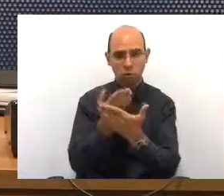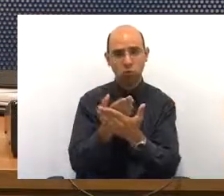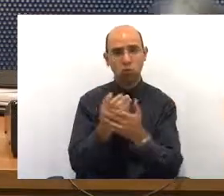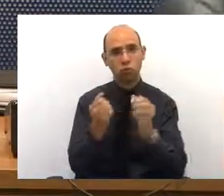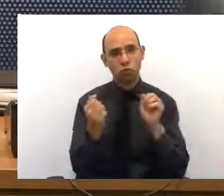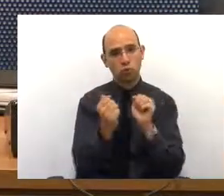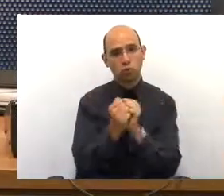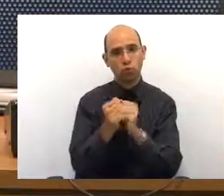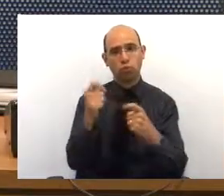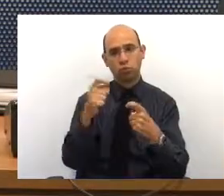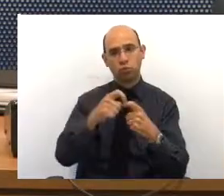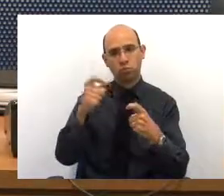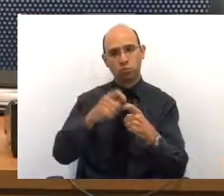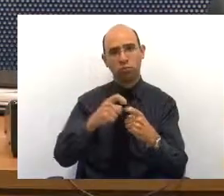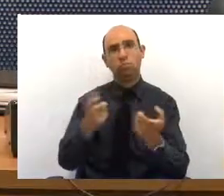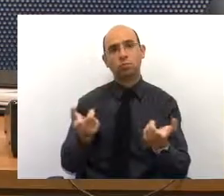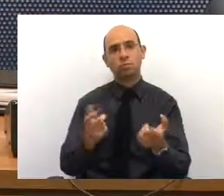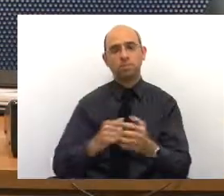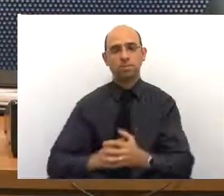da medicina.